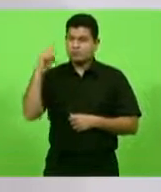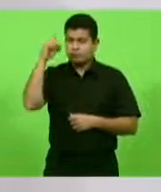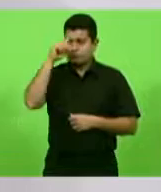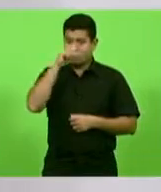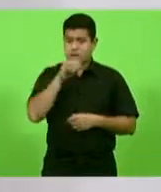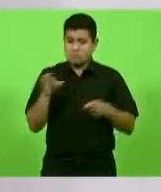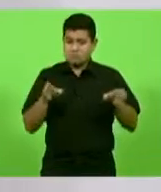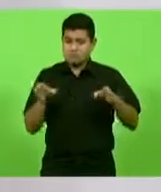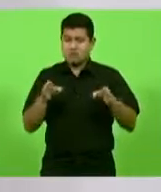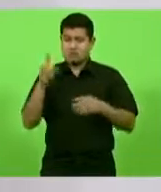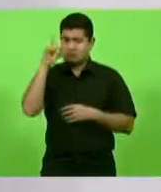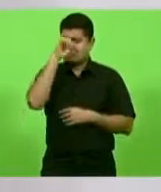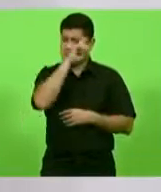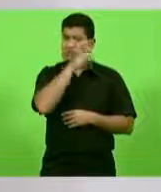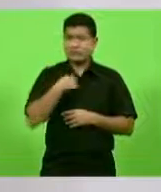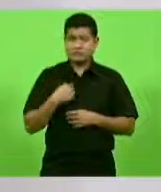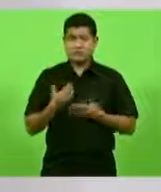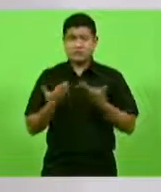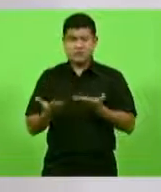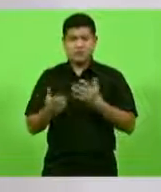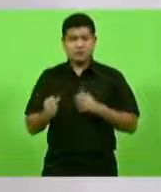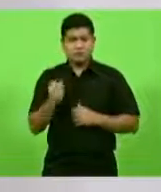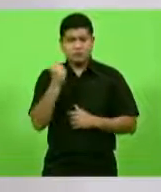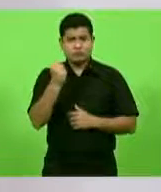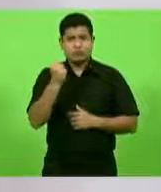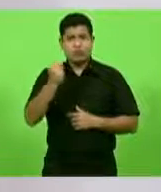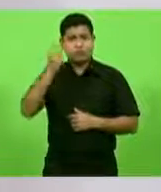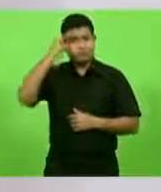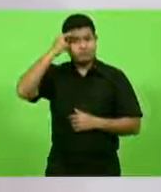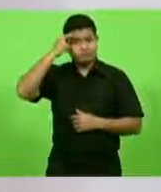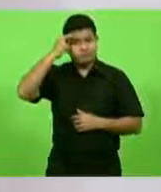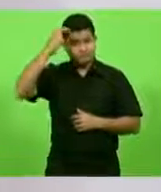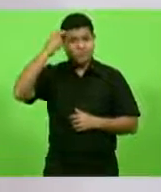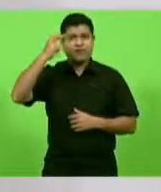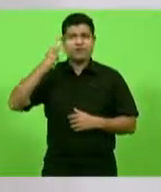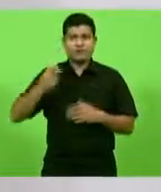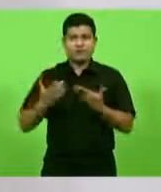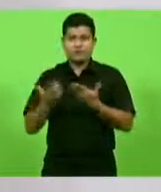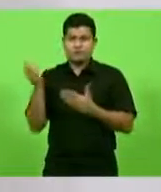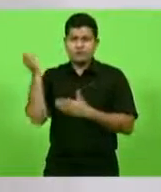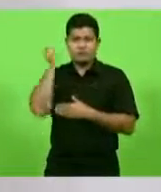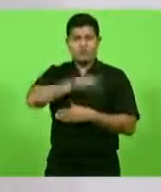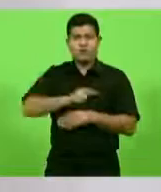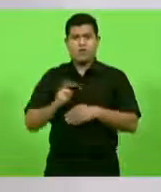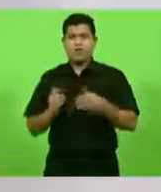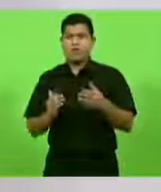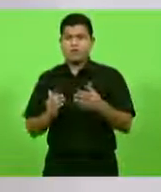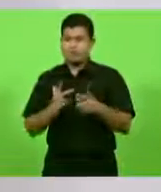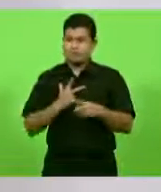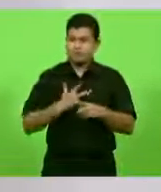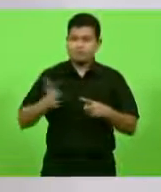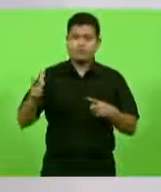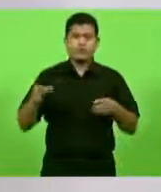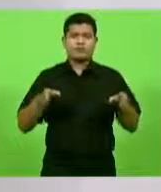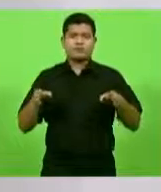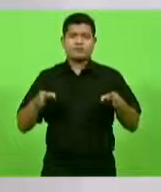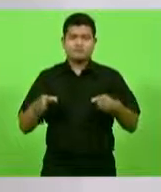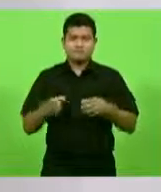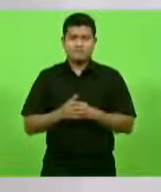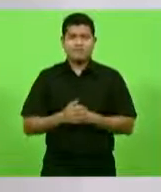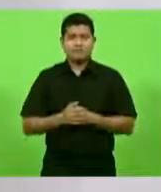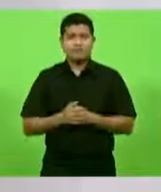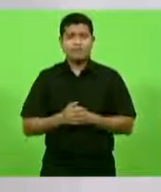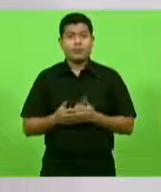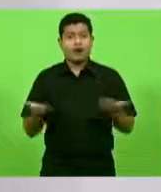muita força e inteligência soube superar esse momento. Nós tivemos hoje